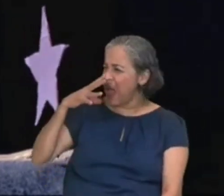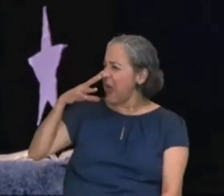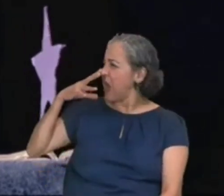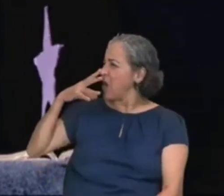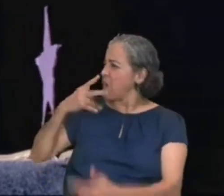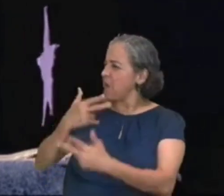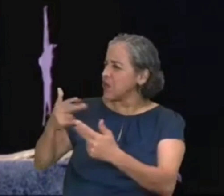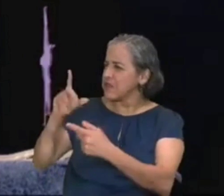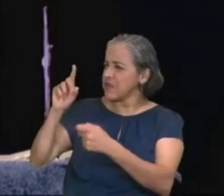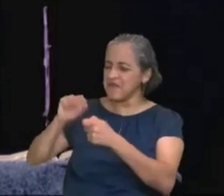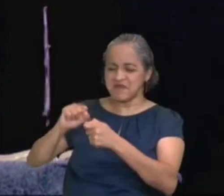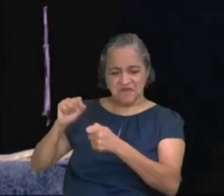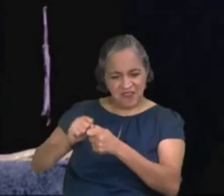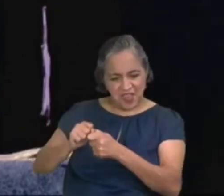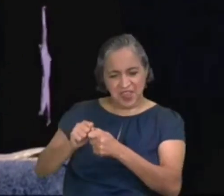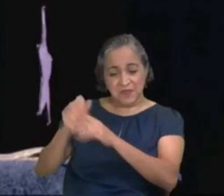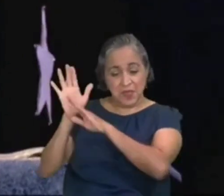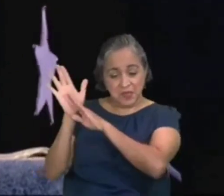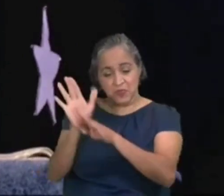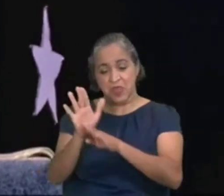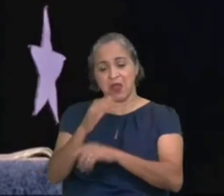em favor dos homens,